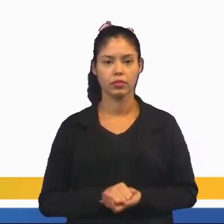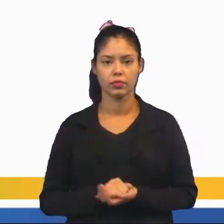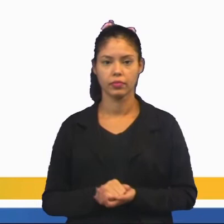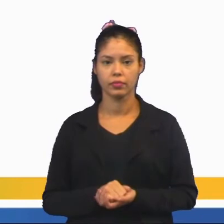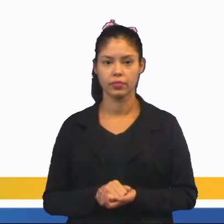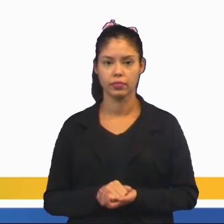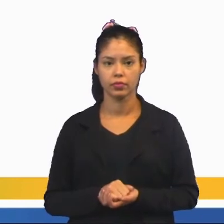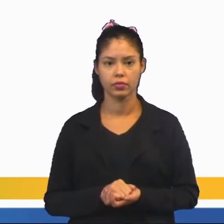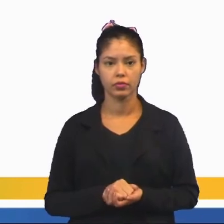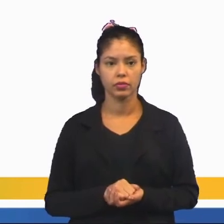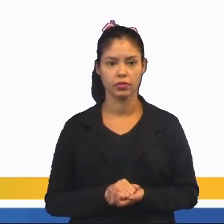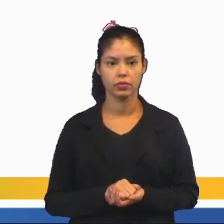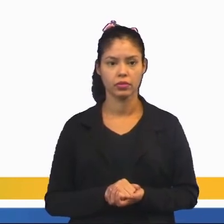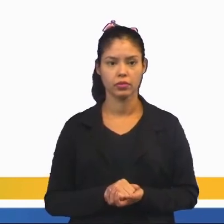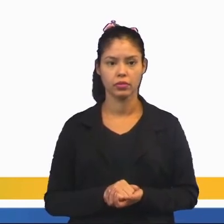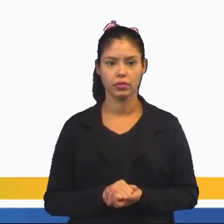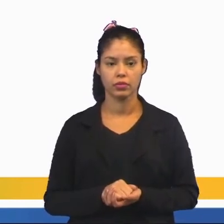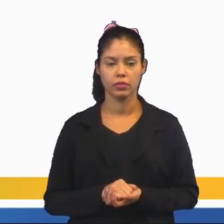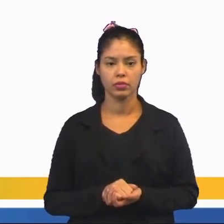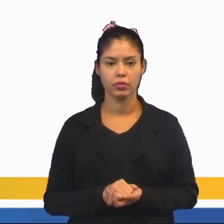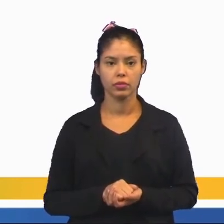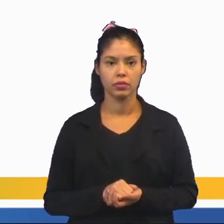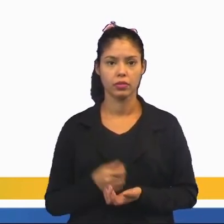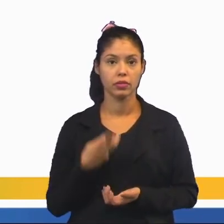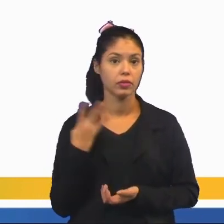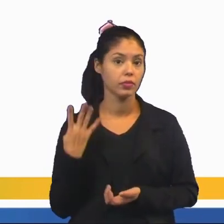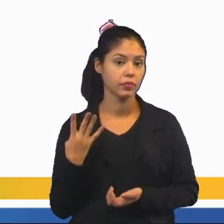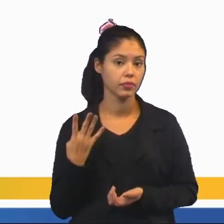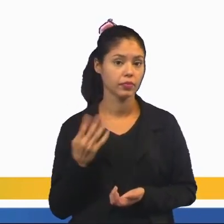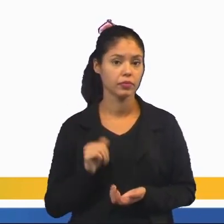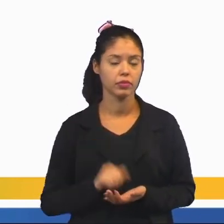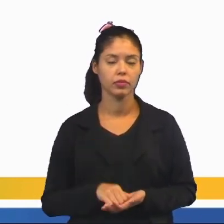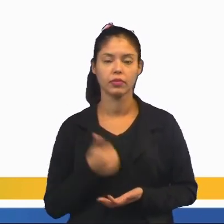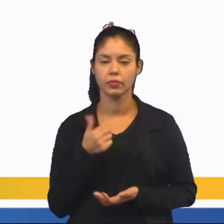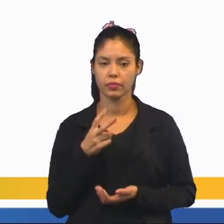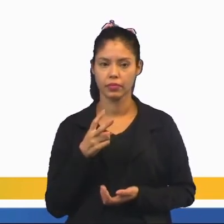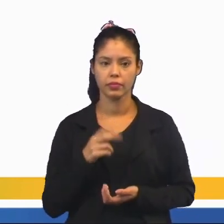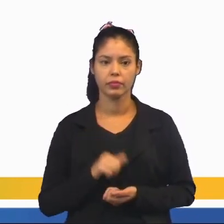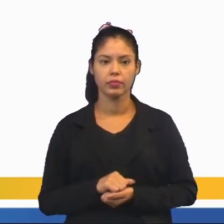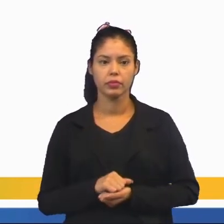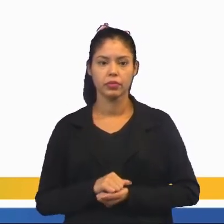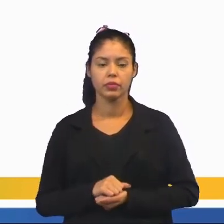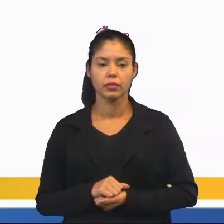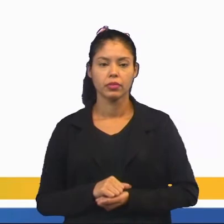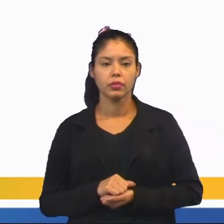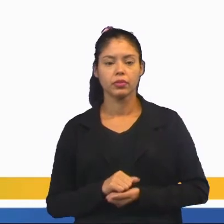coroa. 5 vezes 3, nós já temos quantas aí? 15, né?